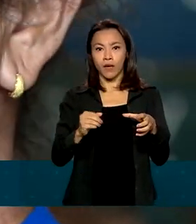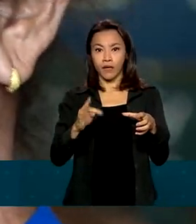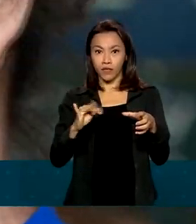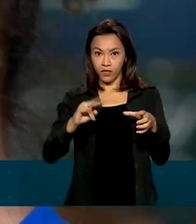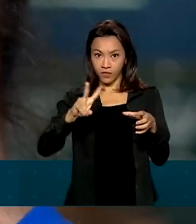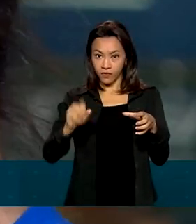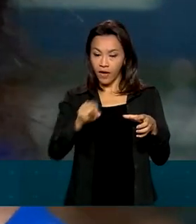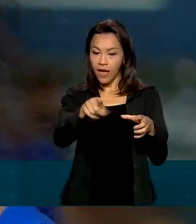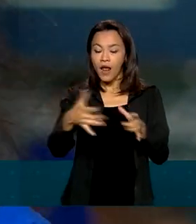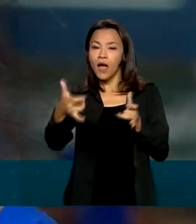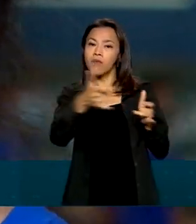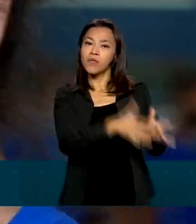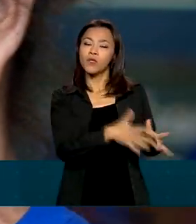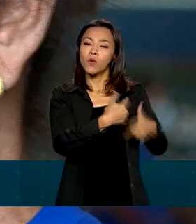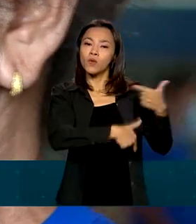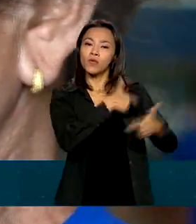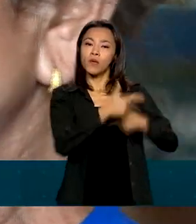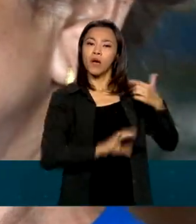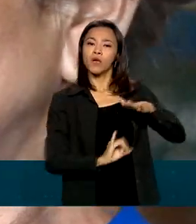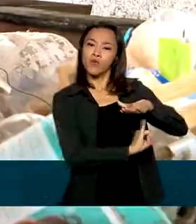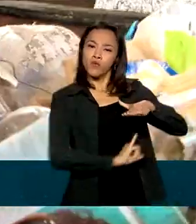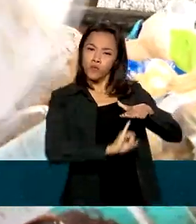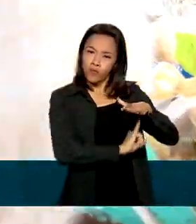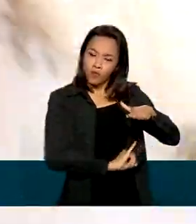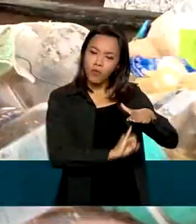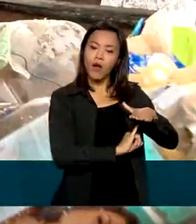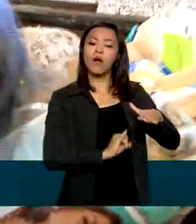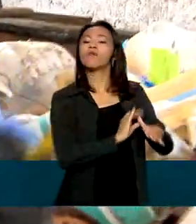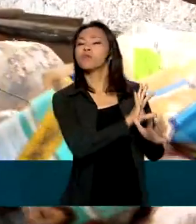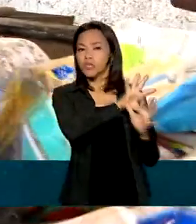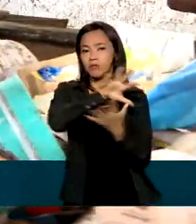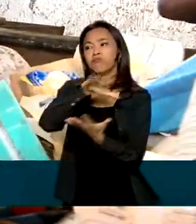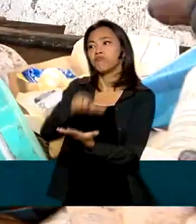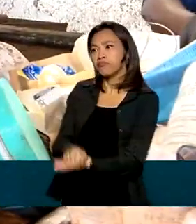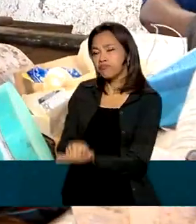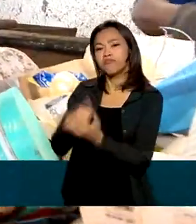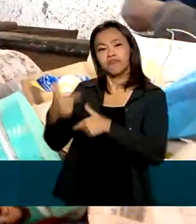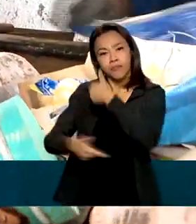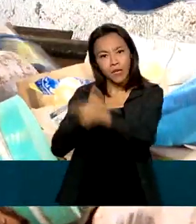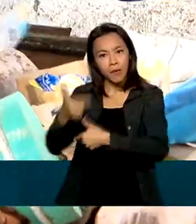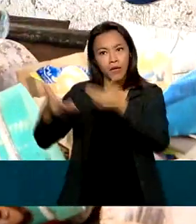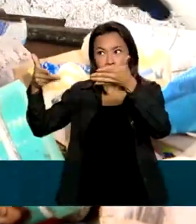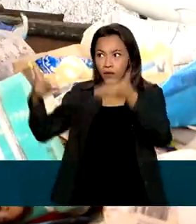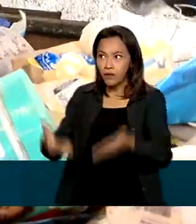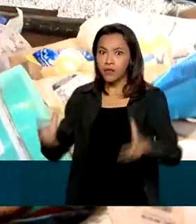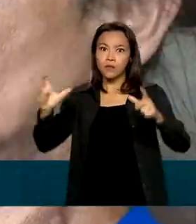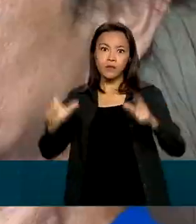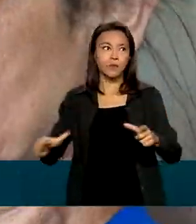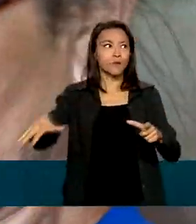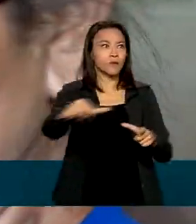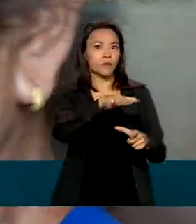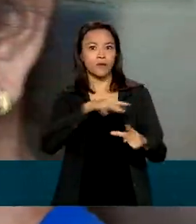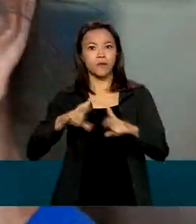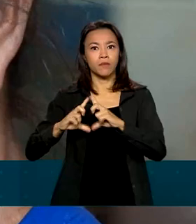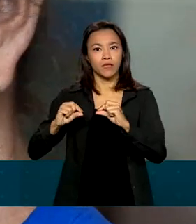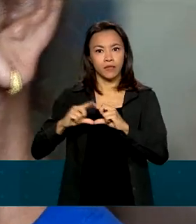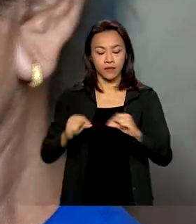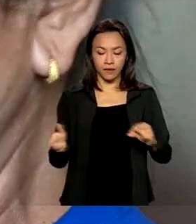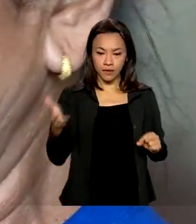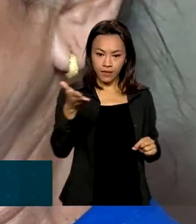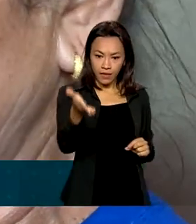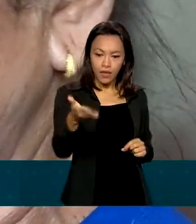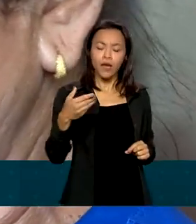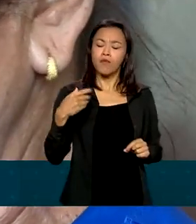o trabalho autônomo nas ruas em 2005 e se associou a esta cooperativa em Brasília. Muitas coisas mudaram,